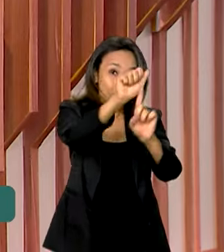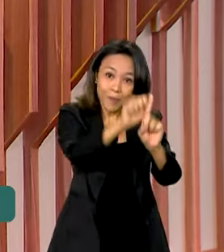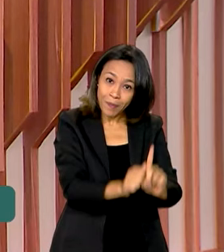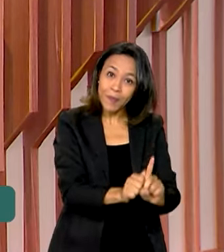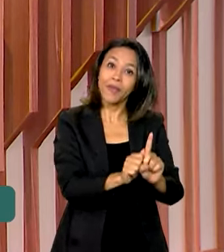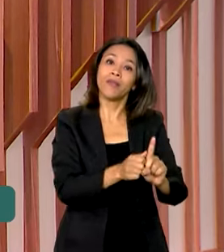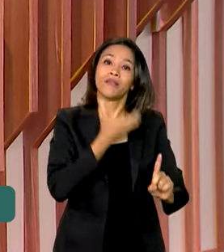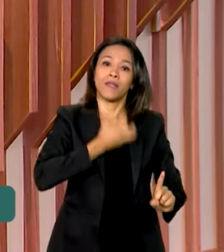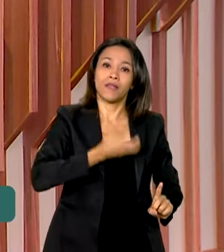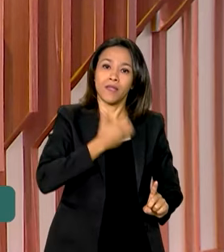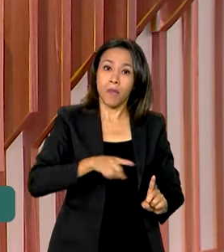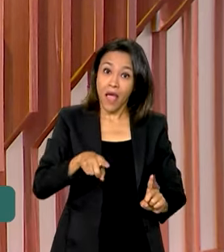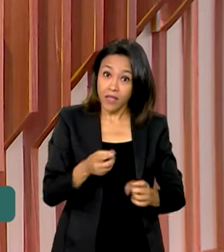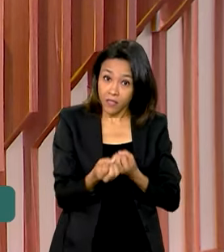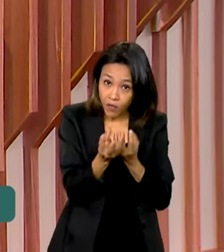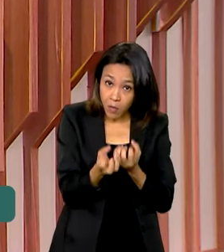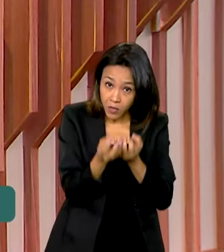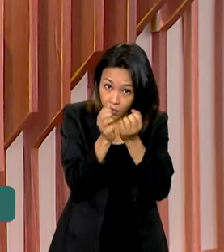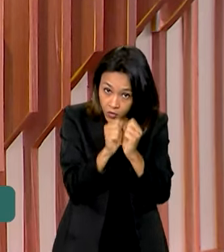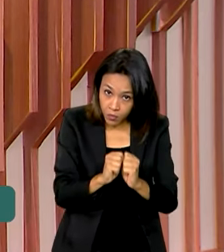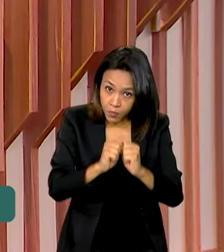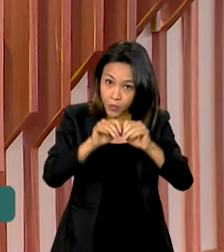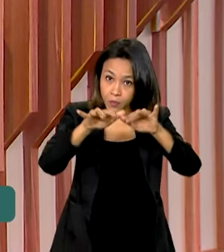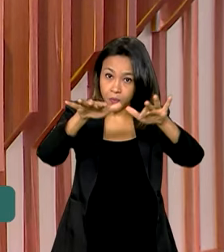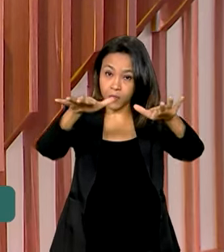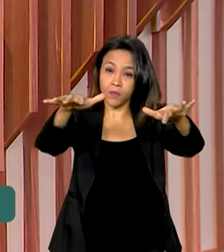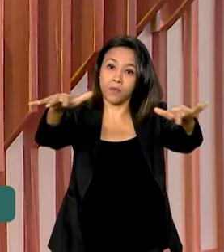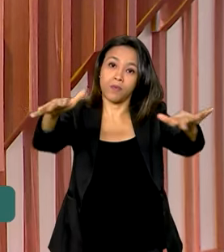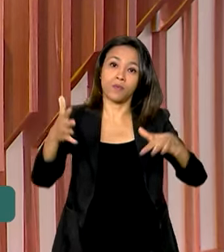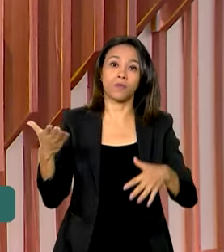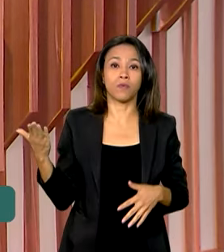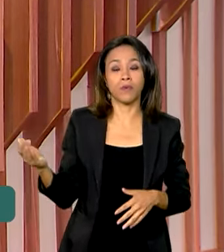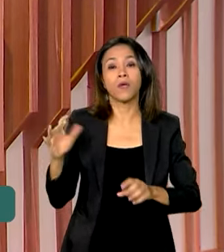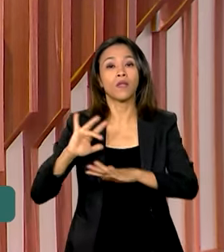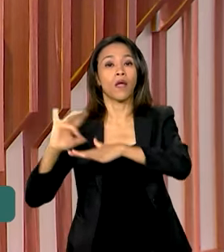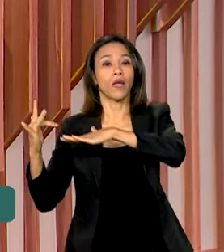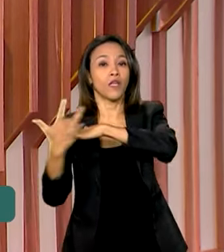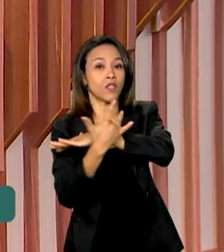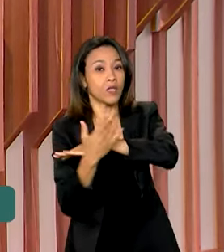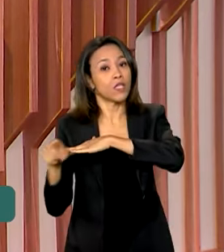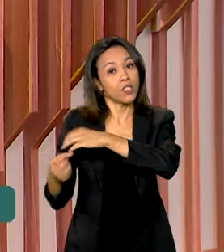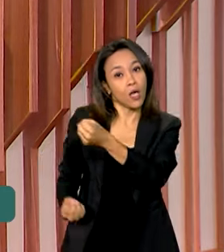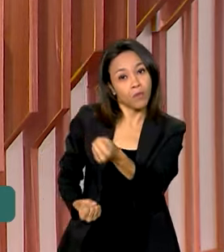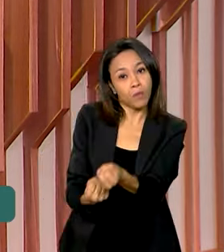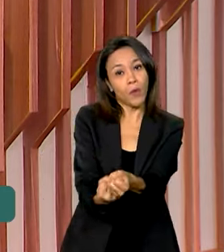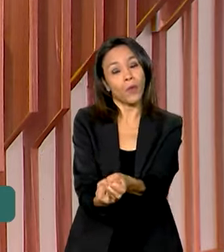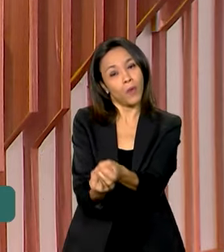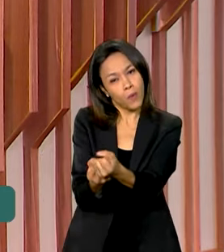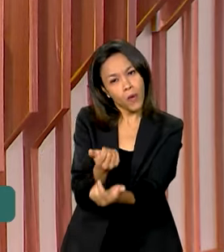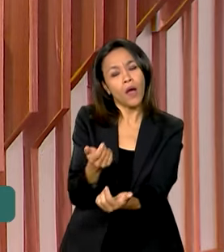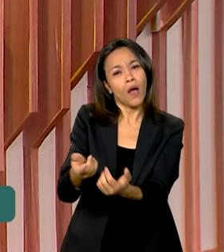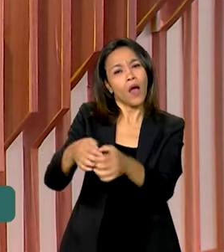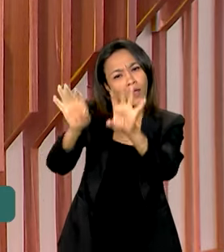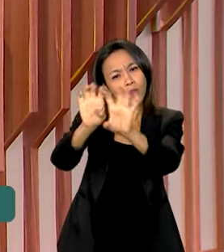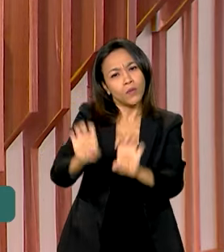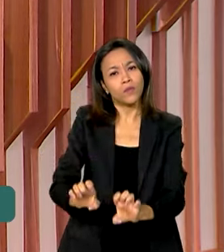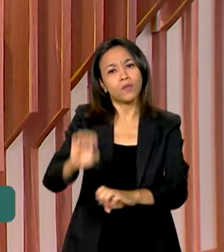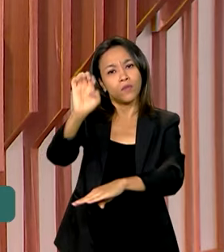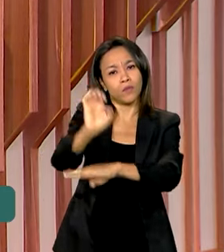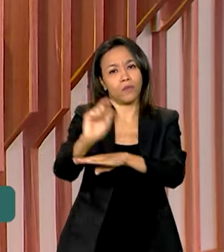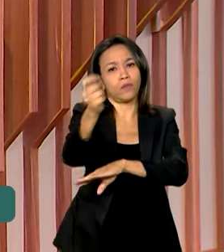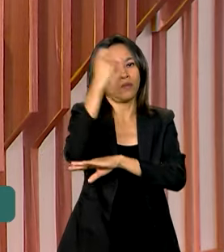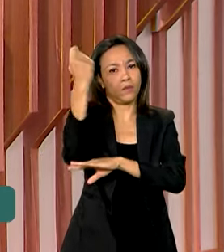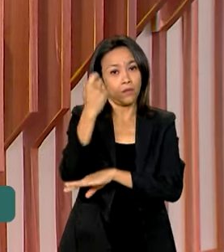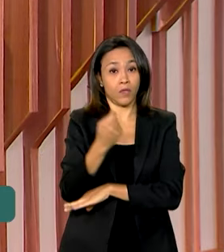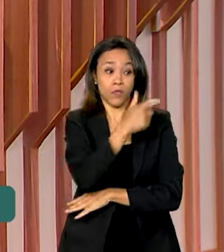foi repercutida pelas redes sociais do ministro extraordinário de apoio à reconstrução do Rio Grande do Sul, Paulo Pimenta.